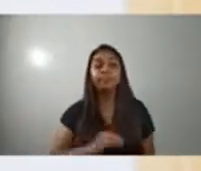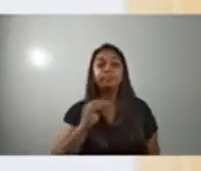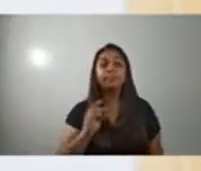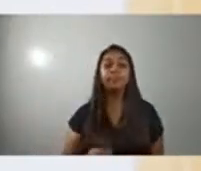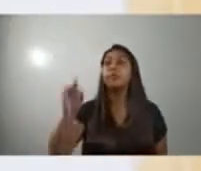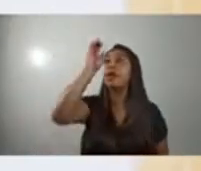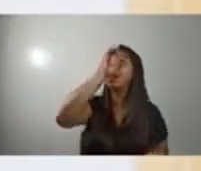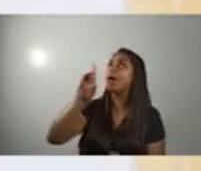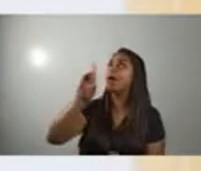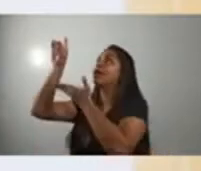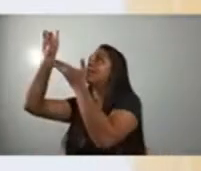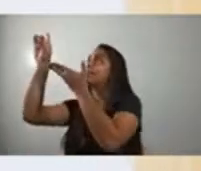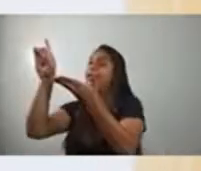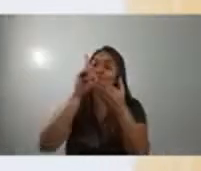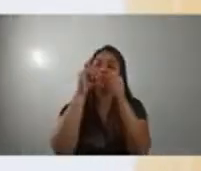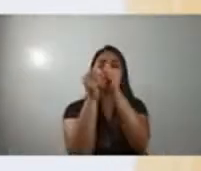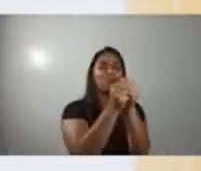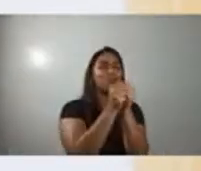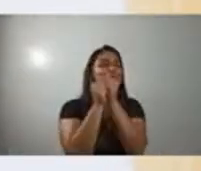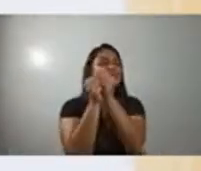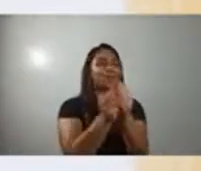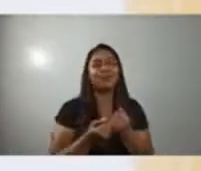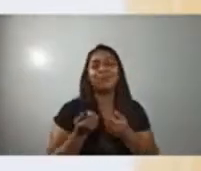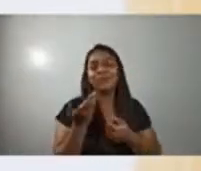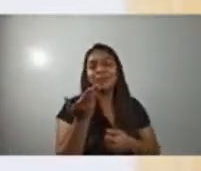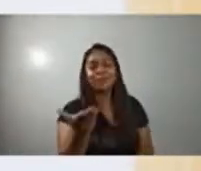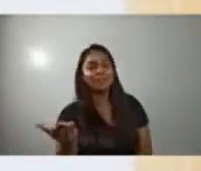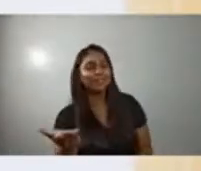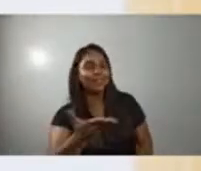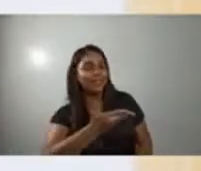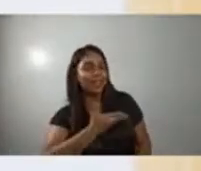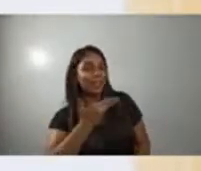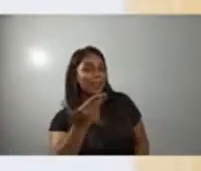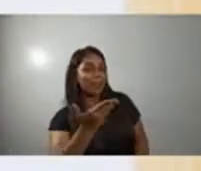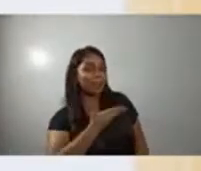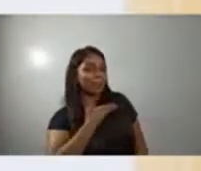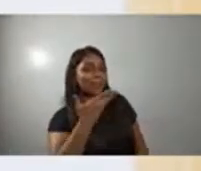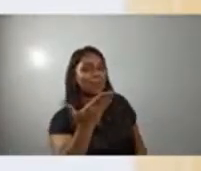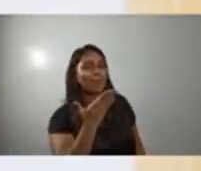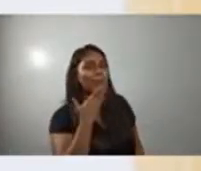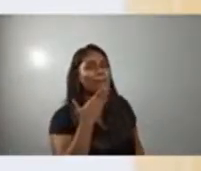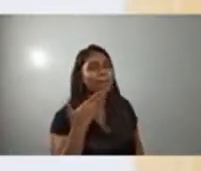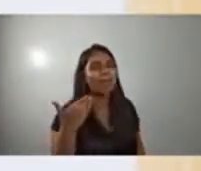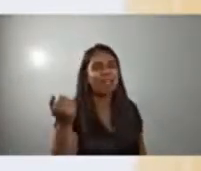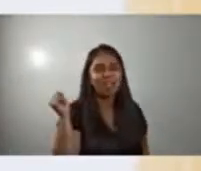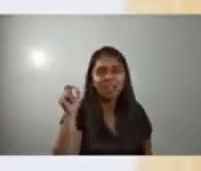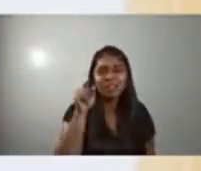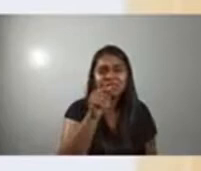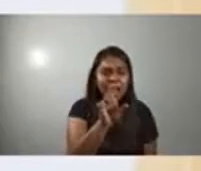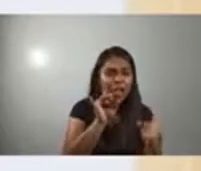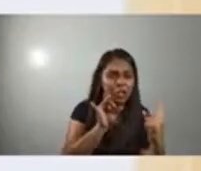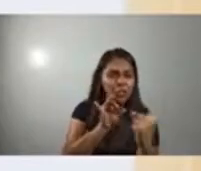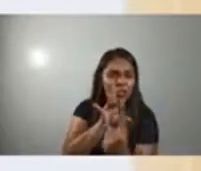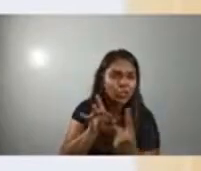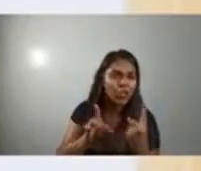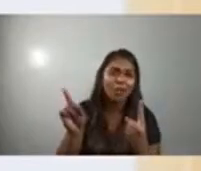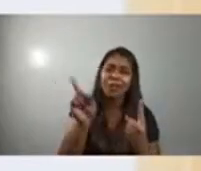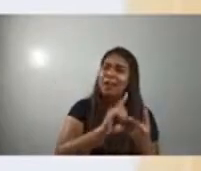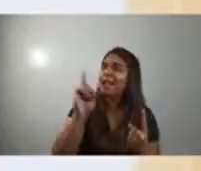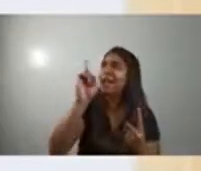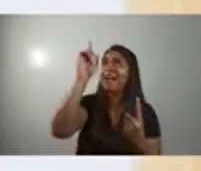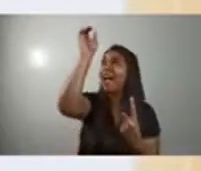Companheiro, melhor amigo, você não está só Ele está com